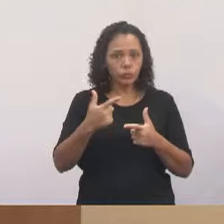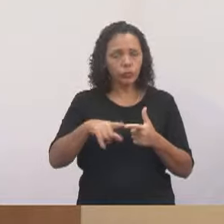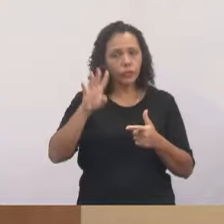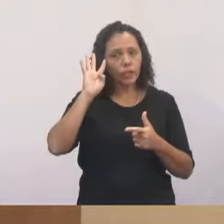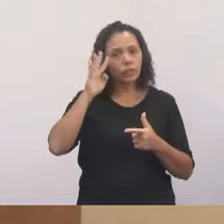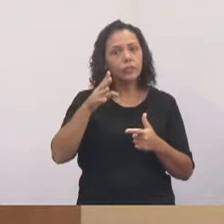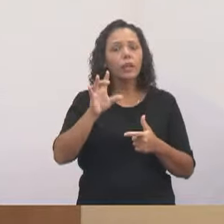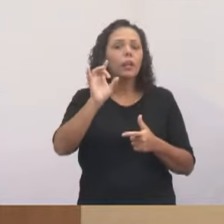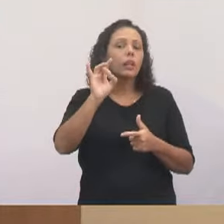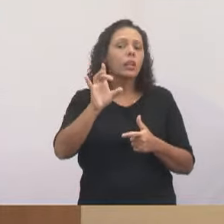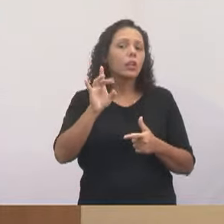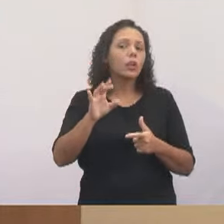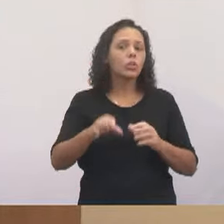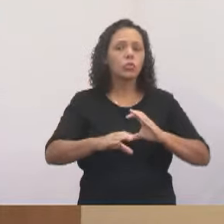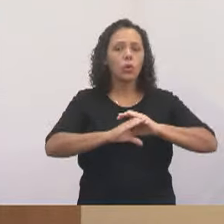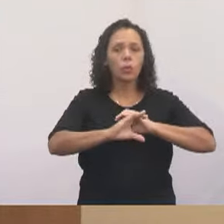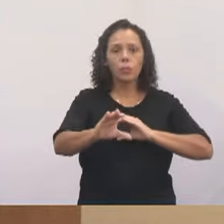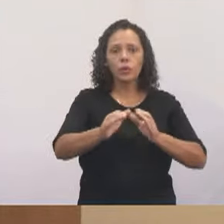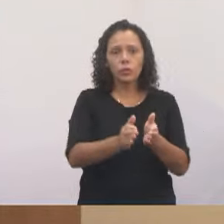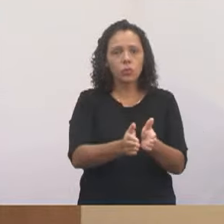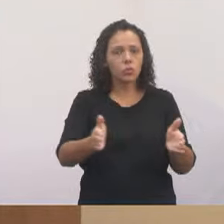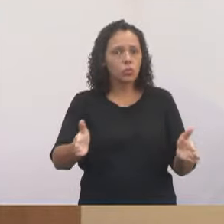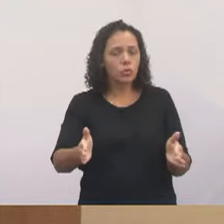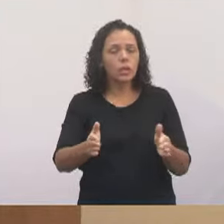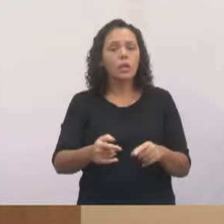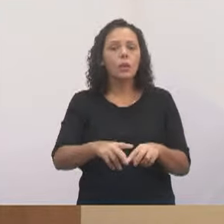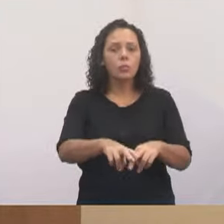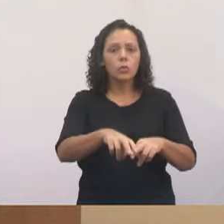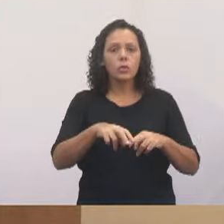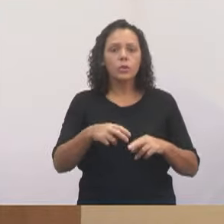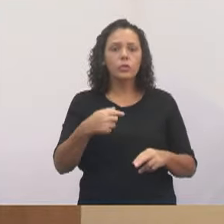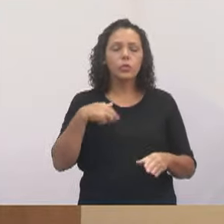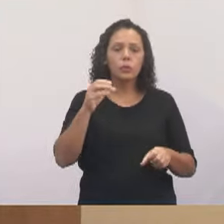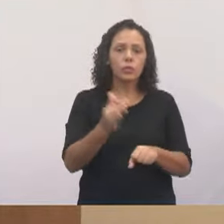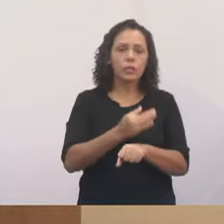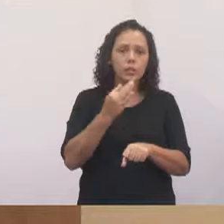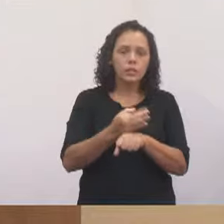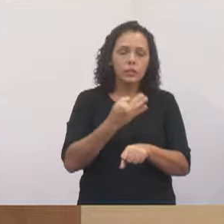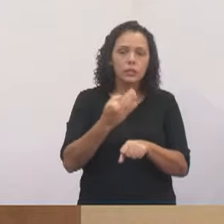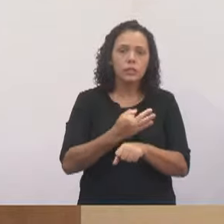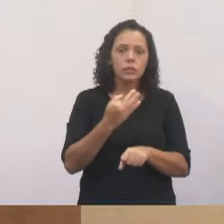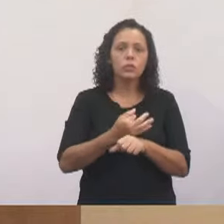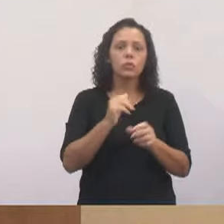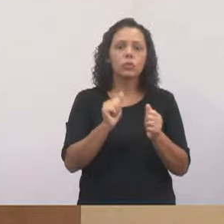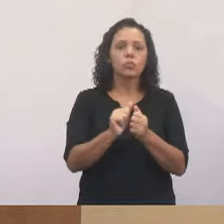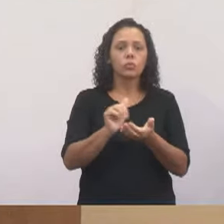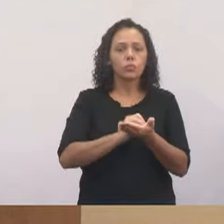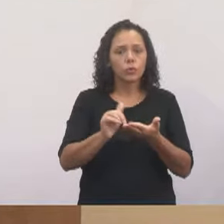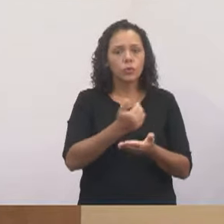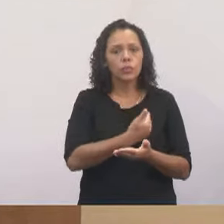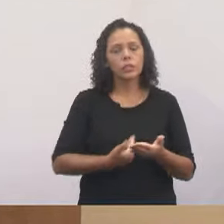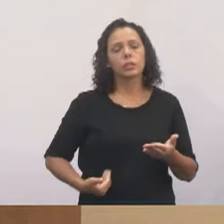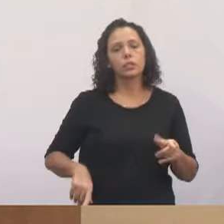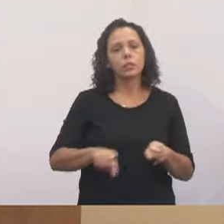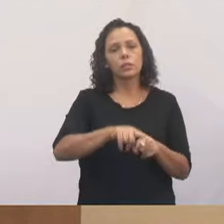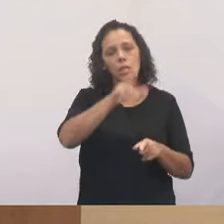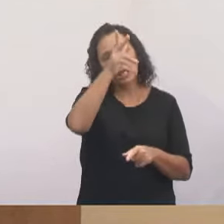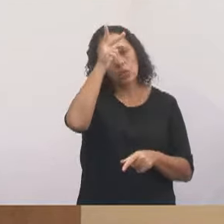era a abertura. Então, eu insisti com o Celso, com o prefeito.